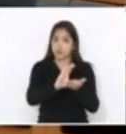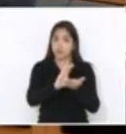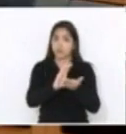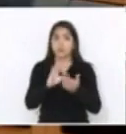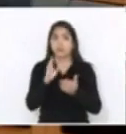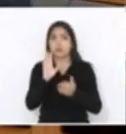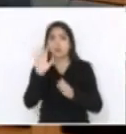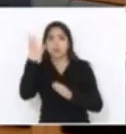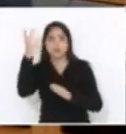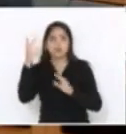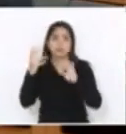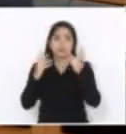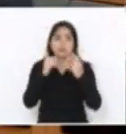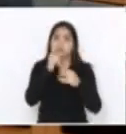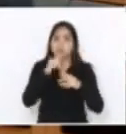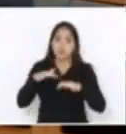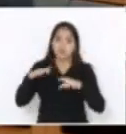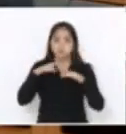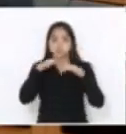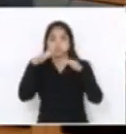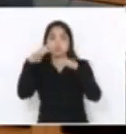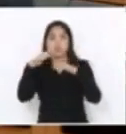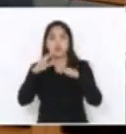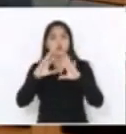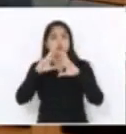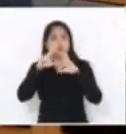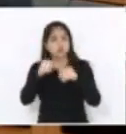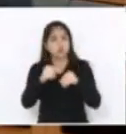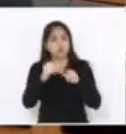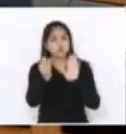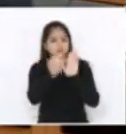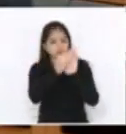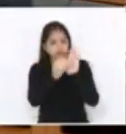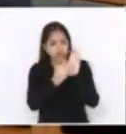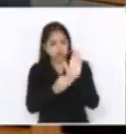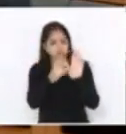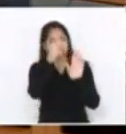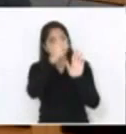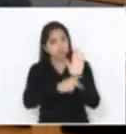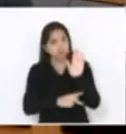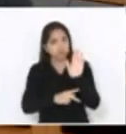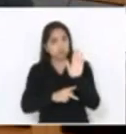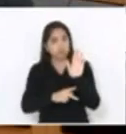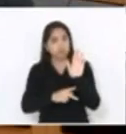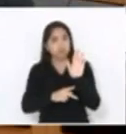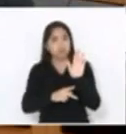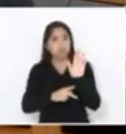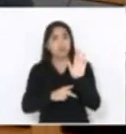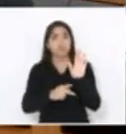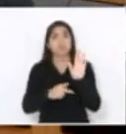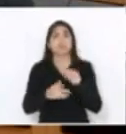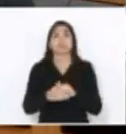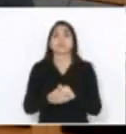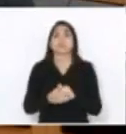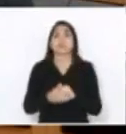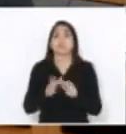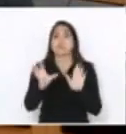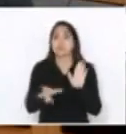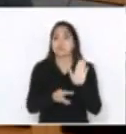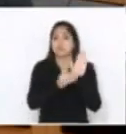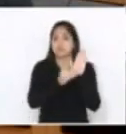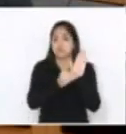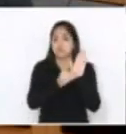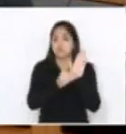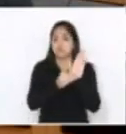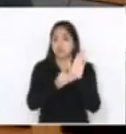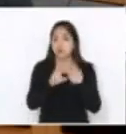alagadas. Tudo isso contempla o projeto original que veio do governo com a emenda encaminhada nessa última semana. Por isso, nós